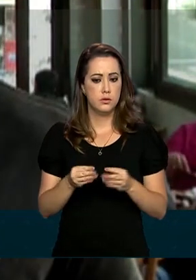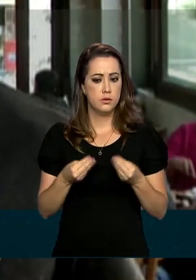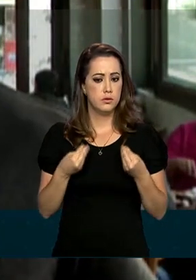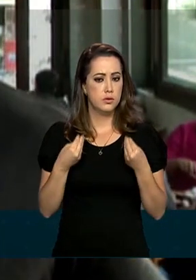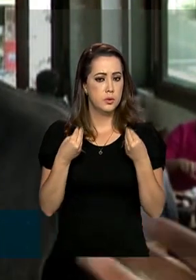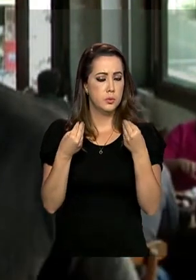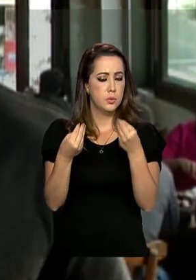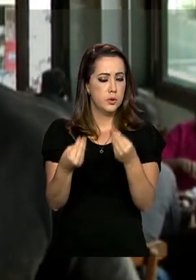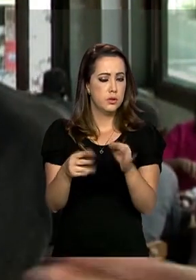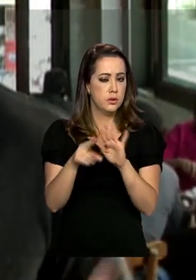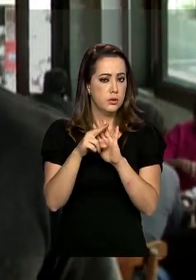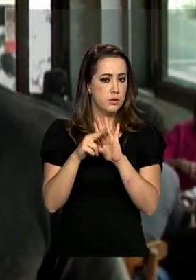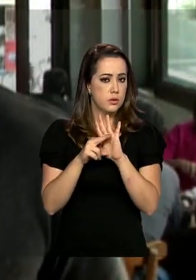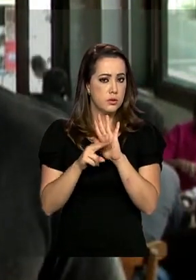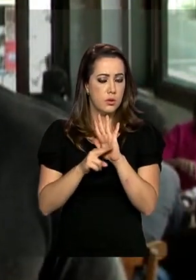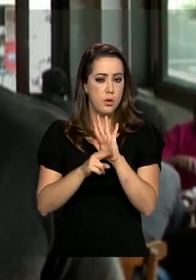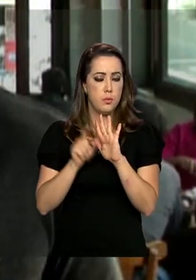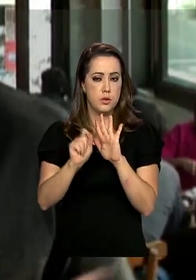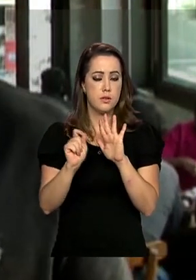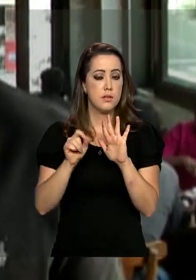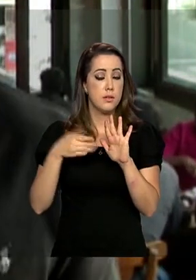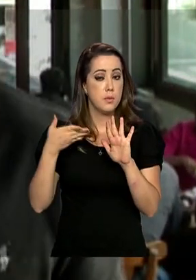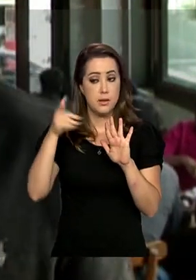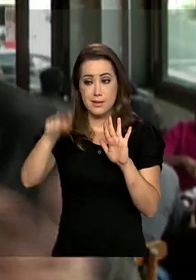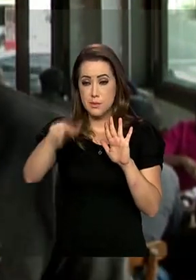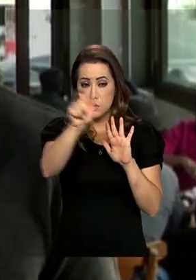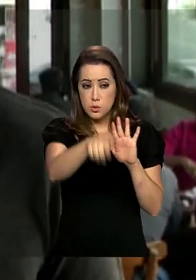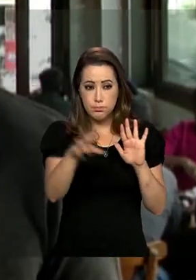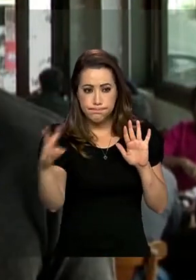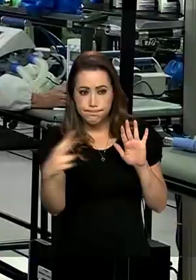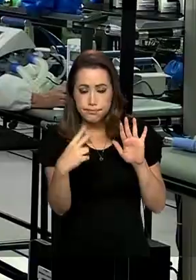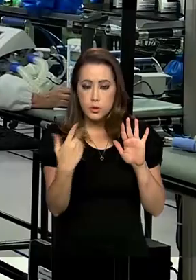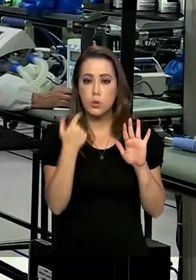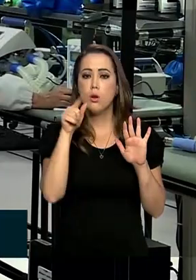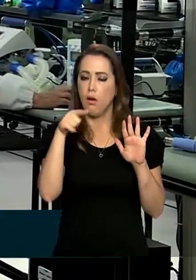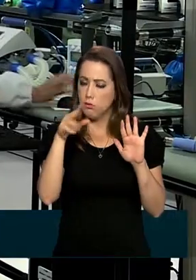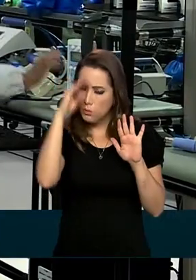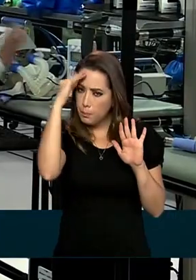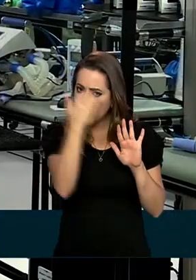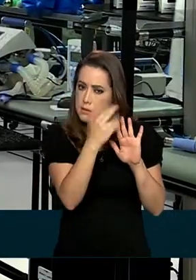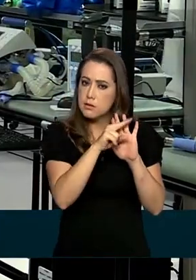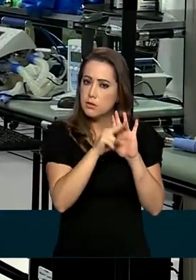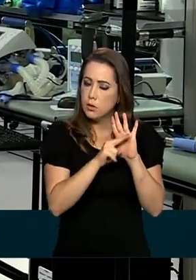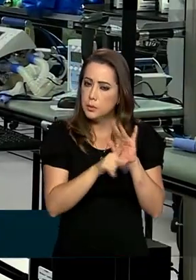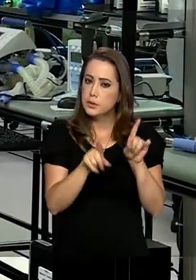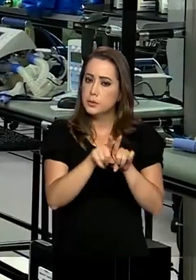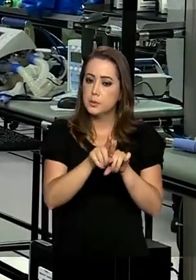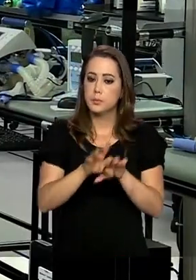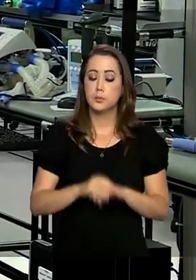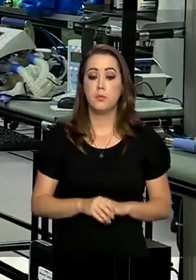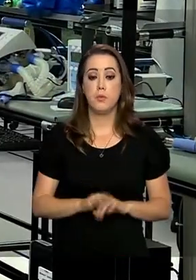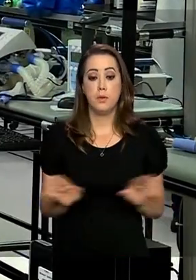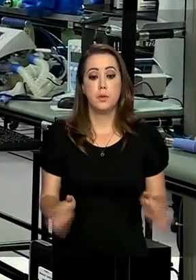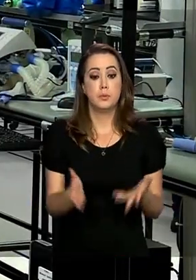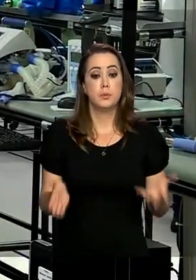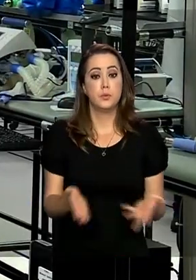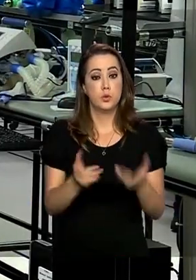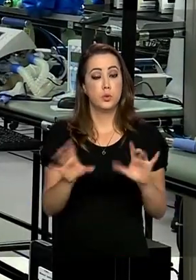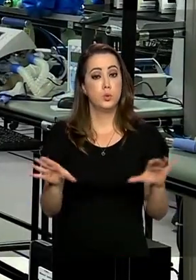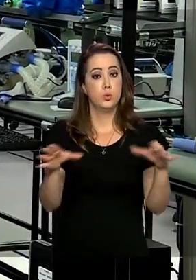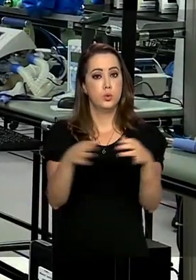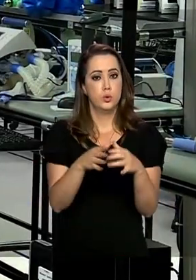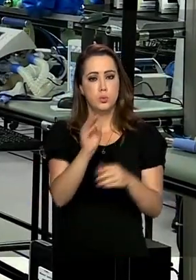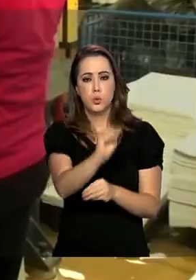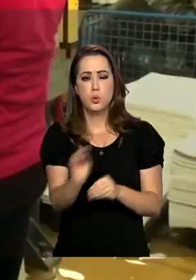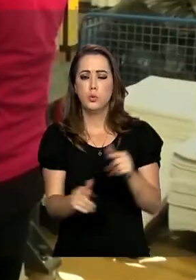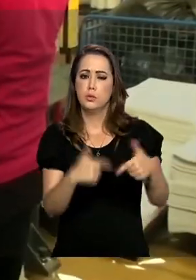protocolos, deixando claros os protocolos, justamente para a pessoa se sentir segura e enfrentar o barco. E para ajudar o setor produtivo a garantir o retorno com empregos